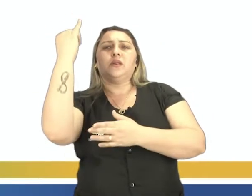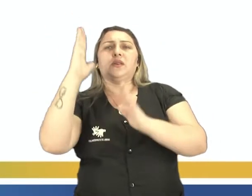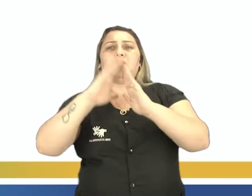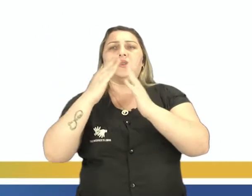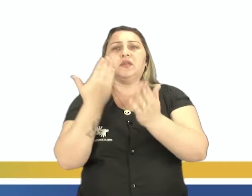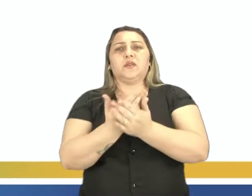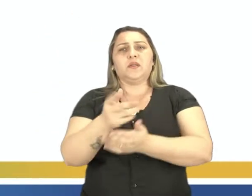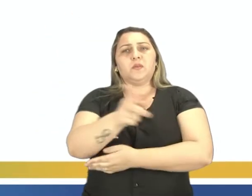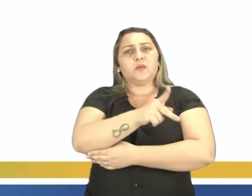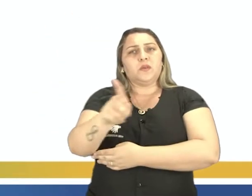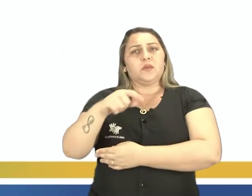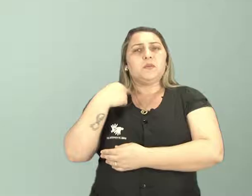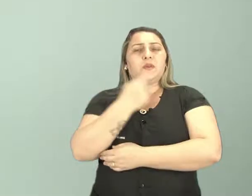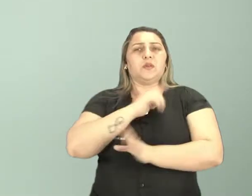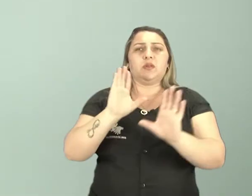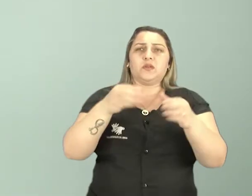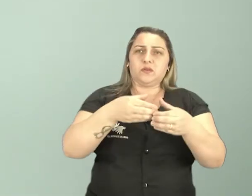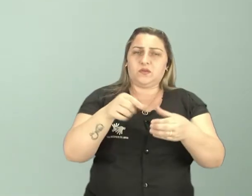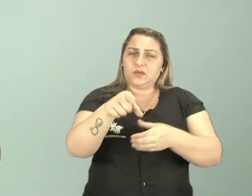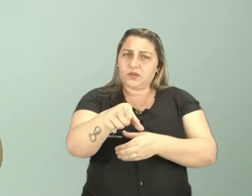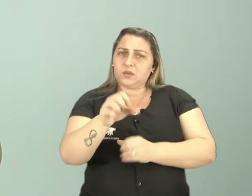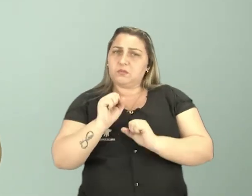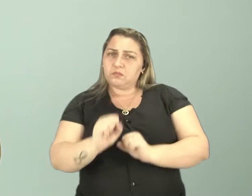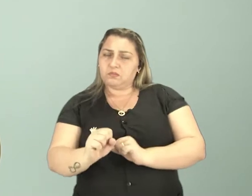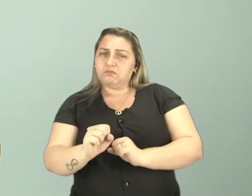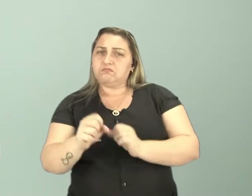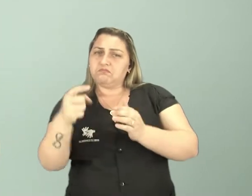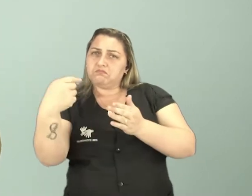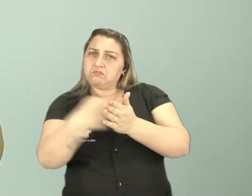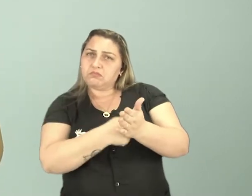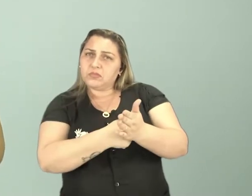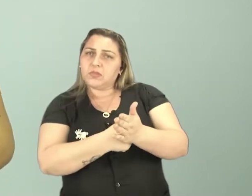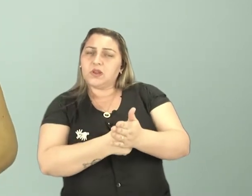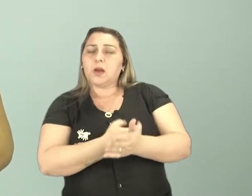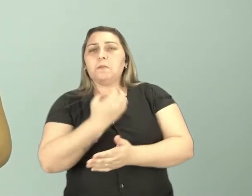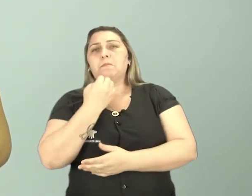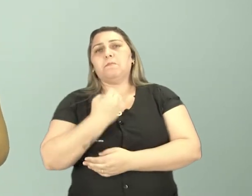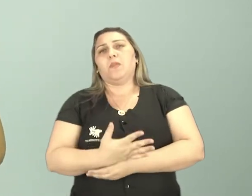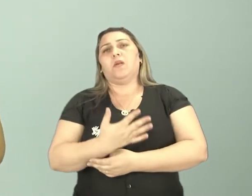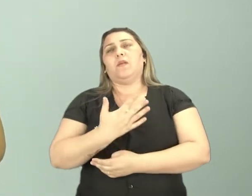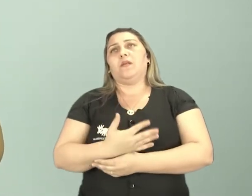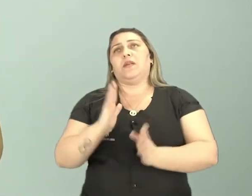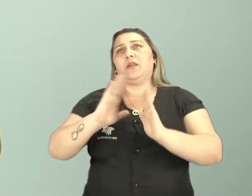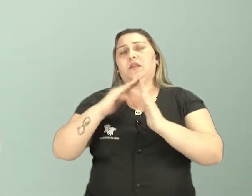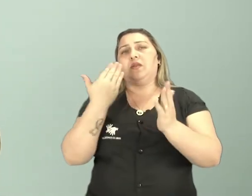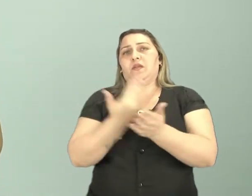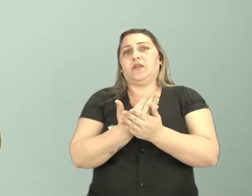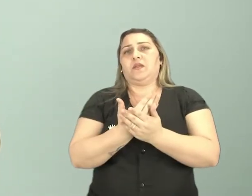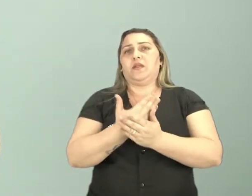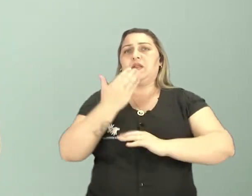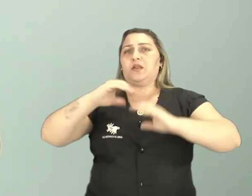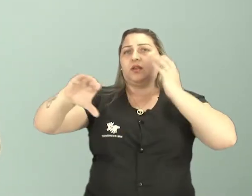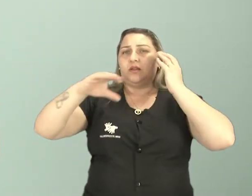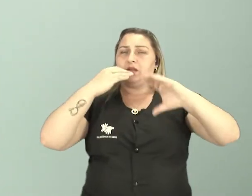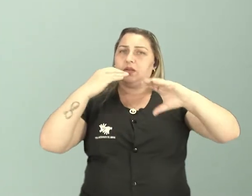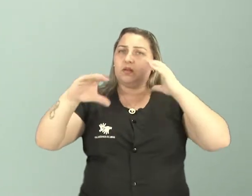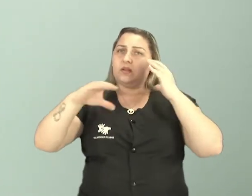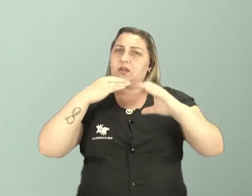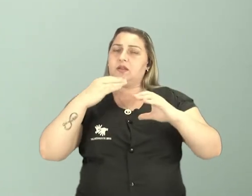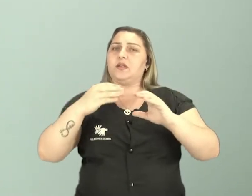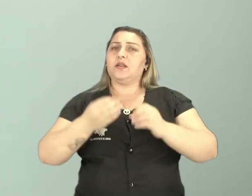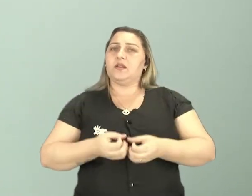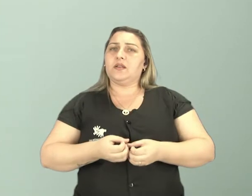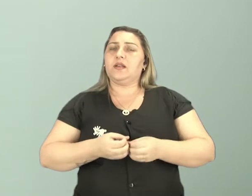escola, professora, para a nossa comunidade? Você poderia me fazer essa pergunta. Bom, gente, a Escola de Música, ela